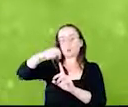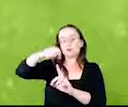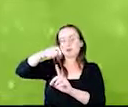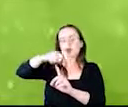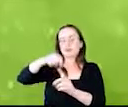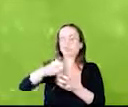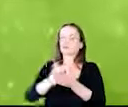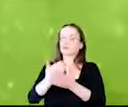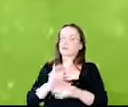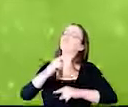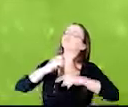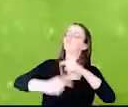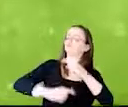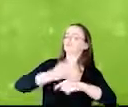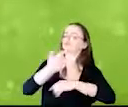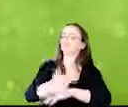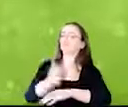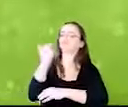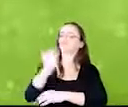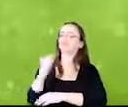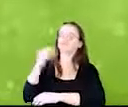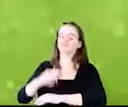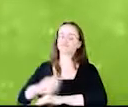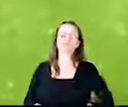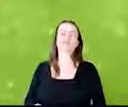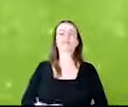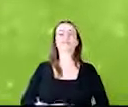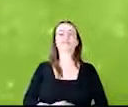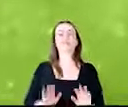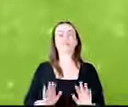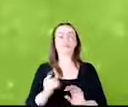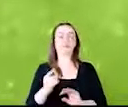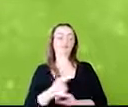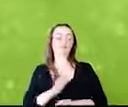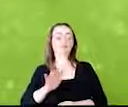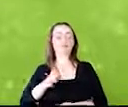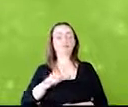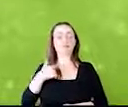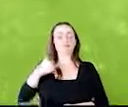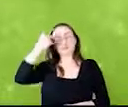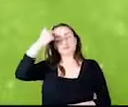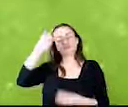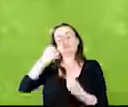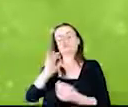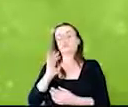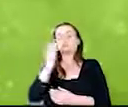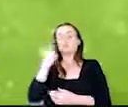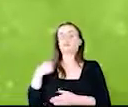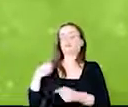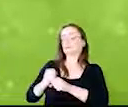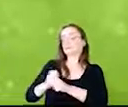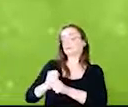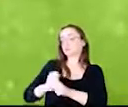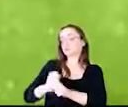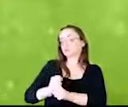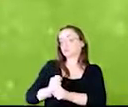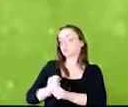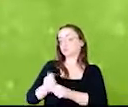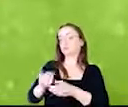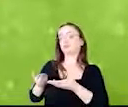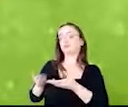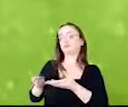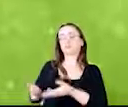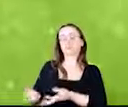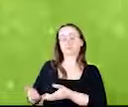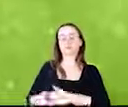tudo de novo. Então, mais ou menos, aqui é uma ideia do que aconteceu nos últimos anos lá no